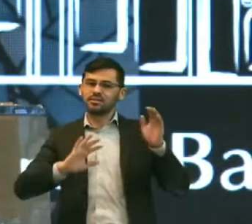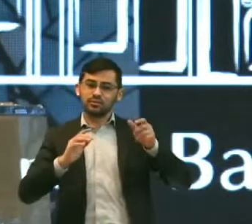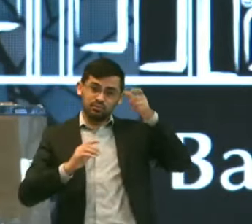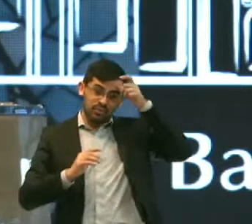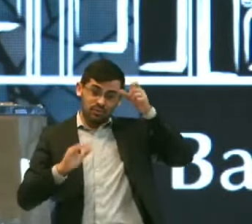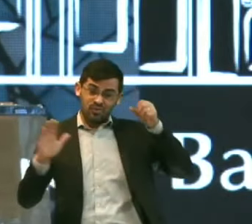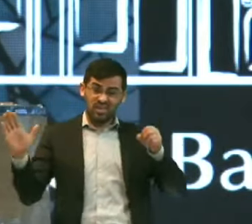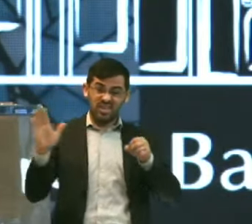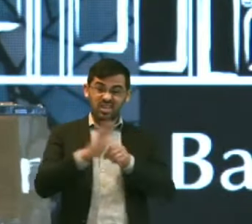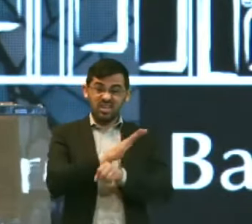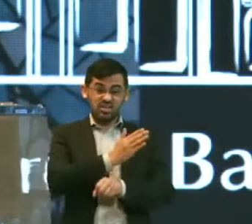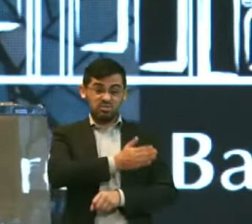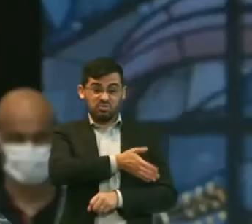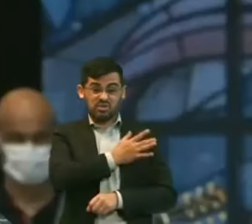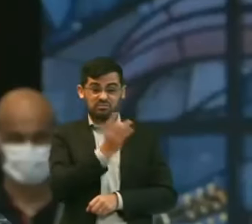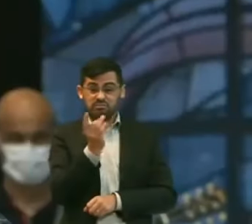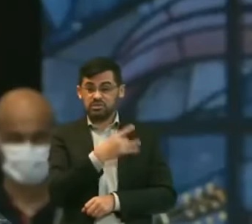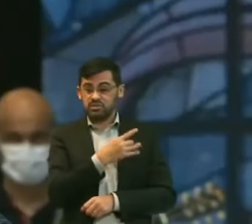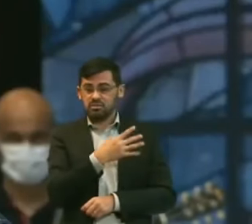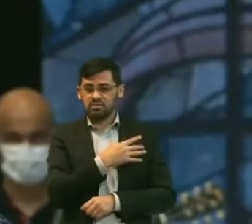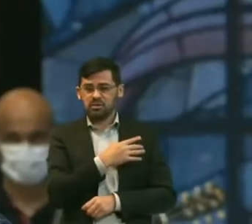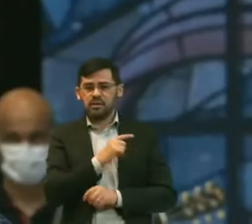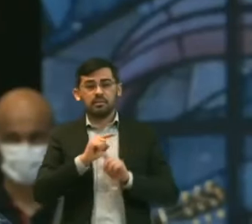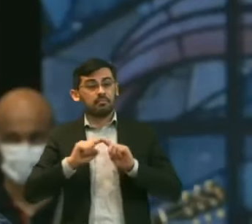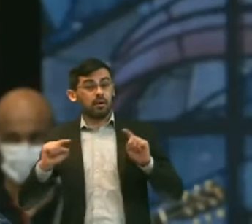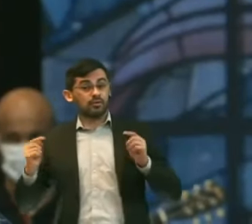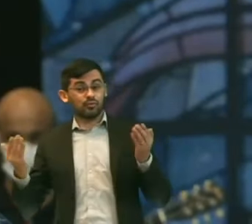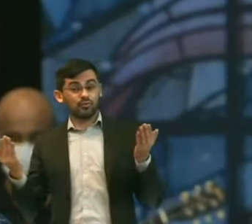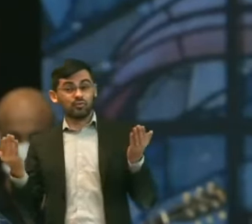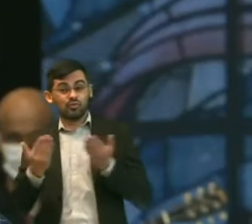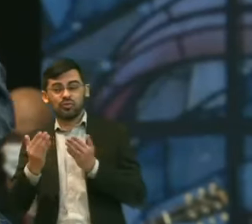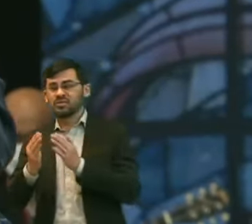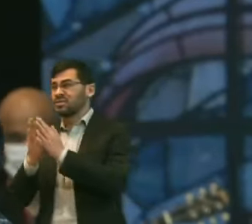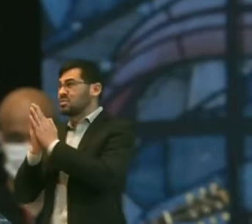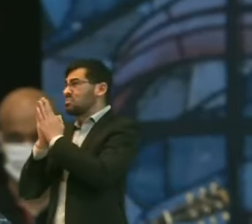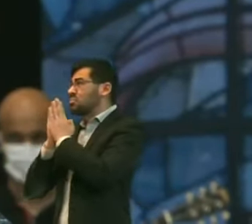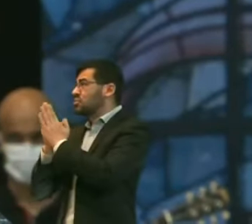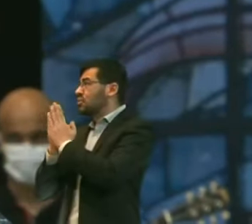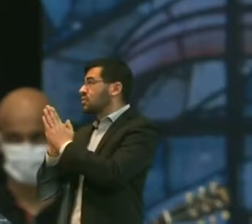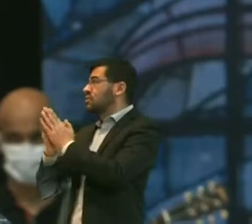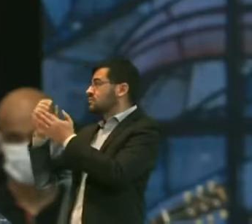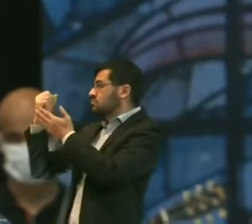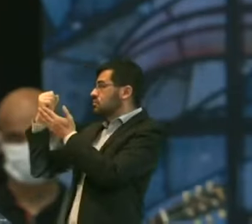coração Da gente Eu vim aqui Hoje pedir Senhor Me dê Os 500 Homens